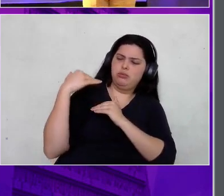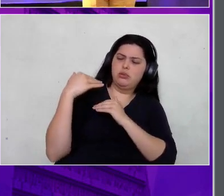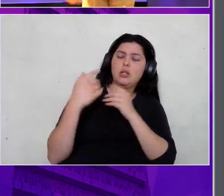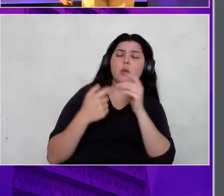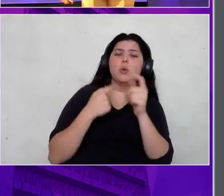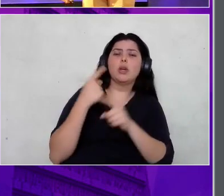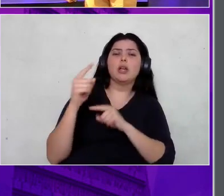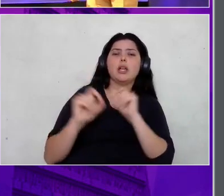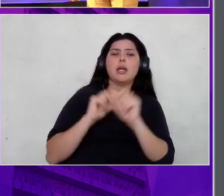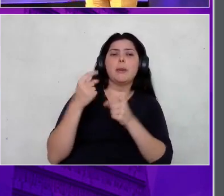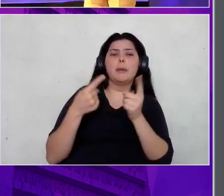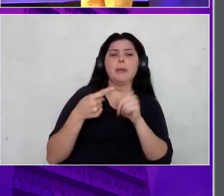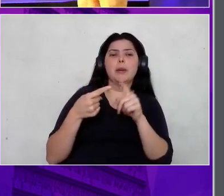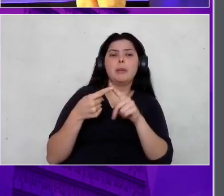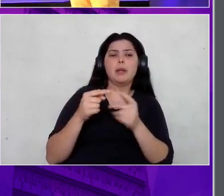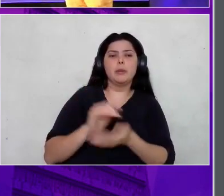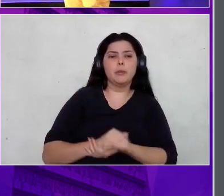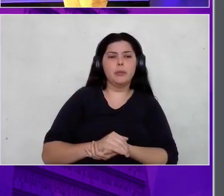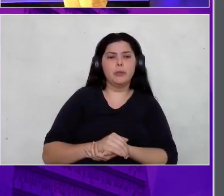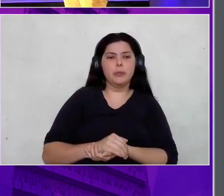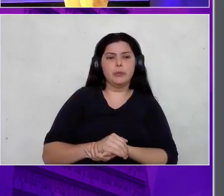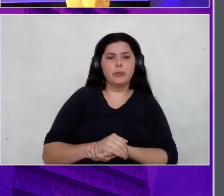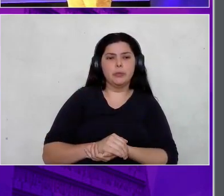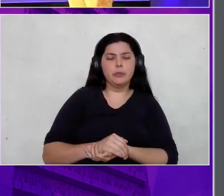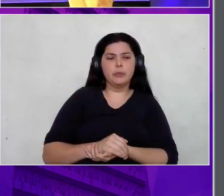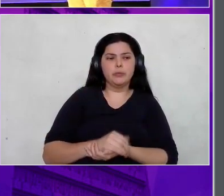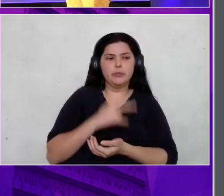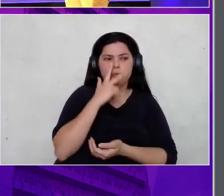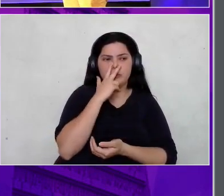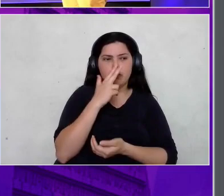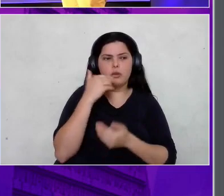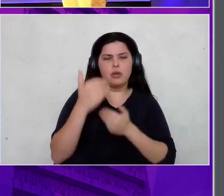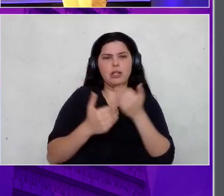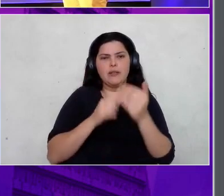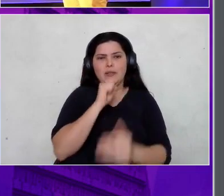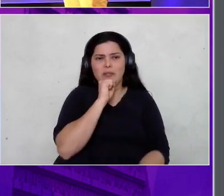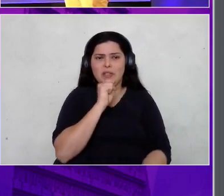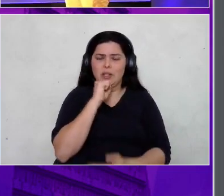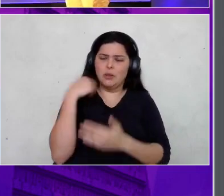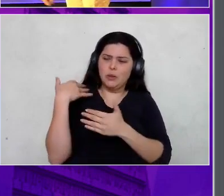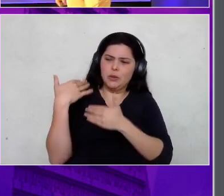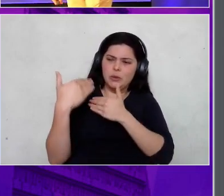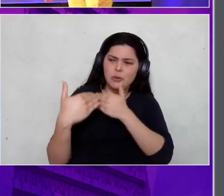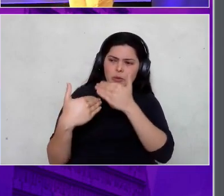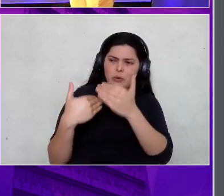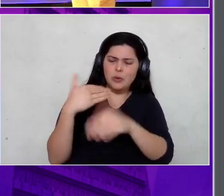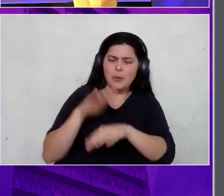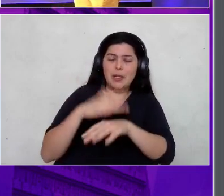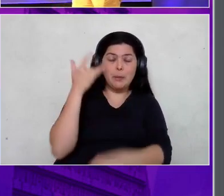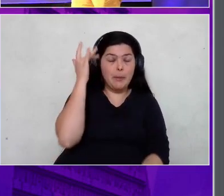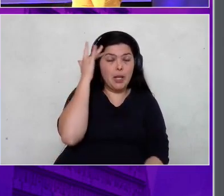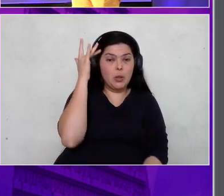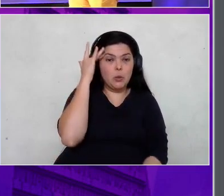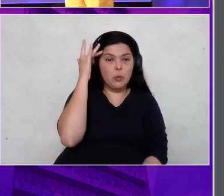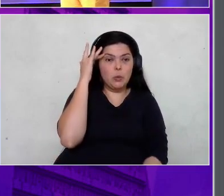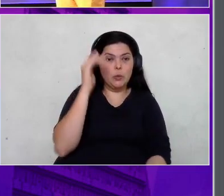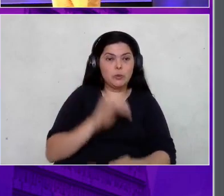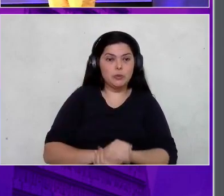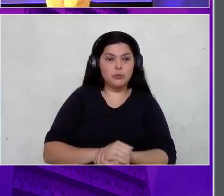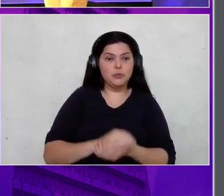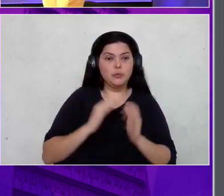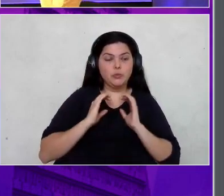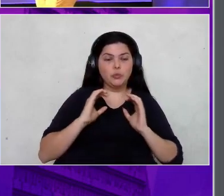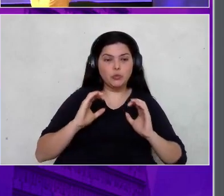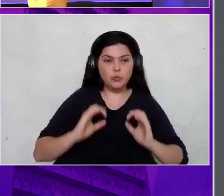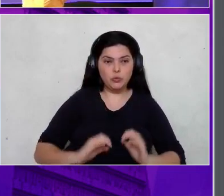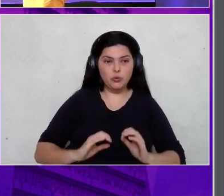descobri é que conforme a gente vai envelhecendo, conforme a gente vai ficando mais maduro, nosso corpo começa a diminuir